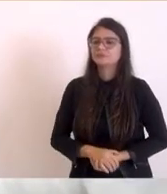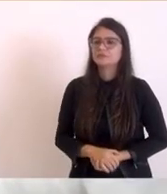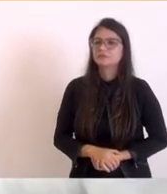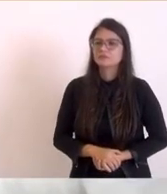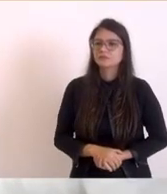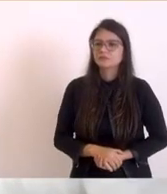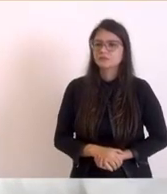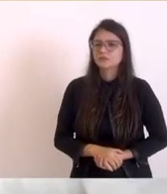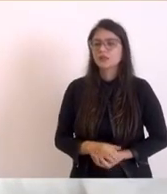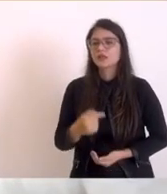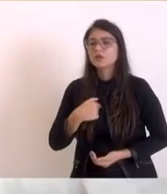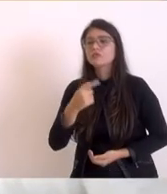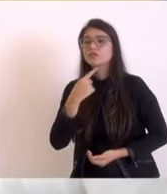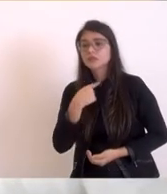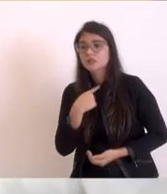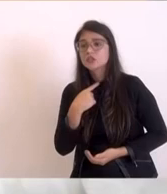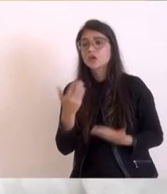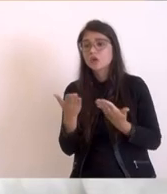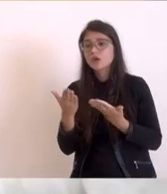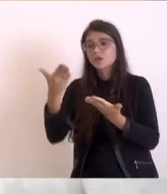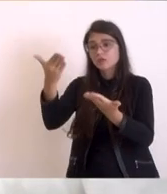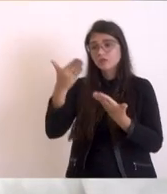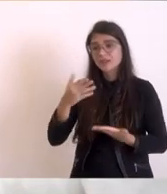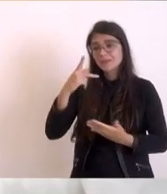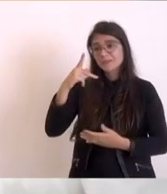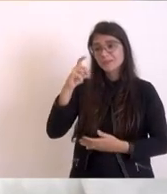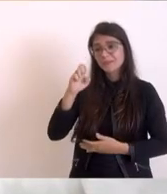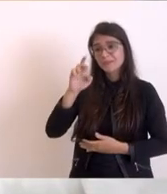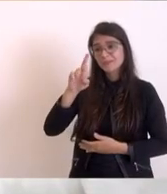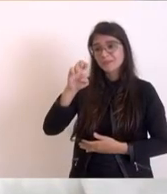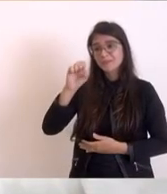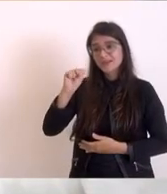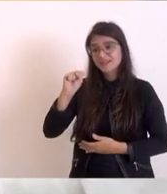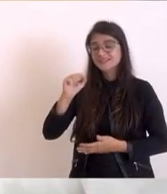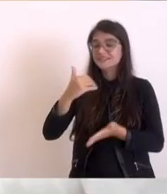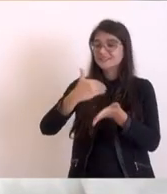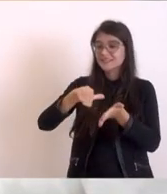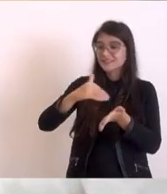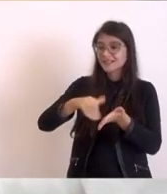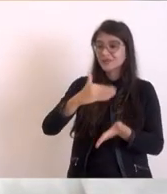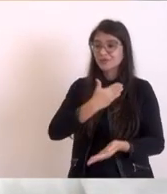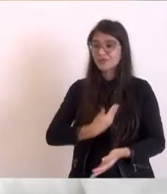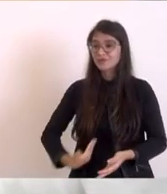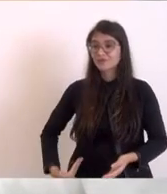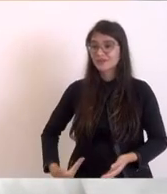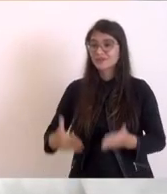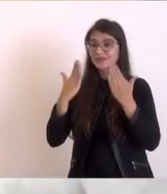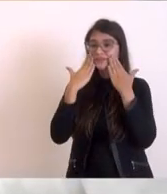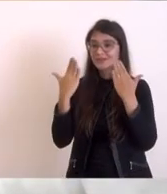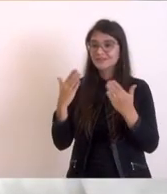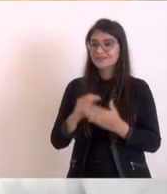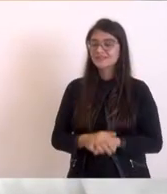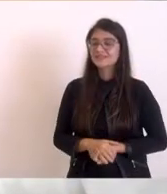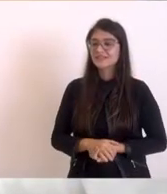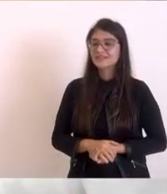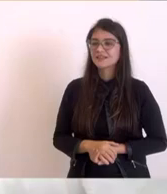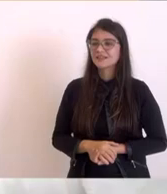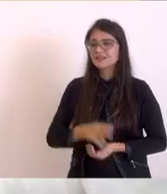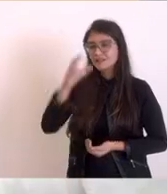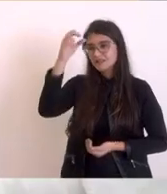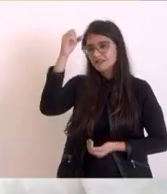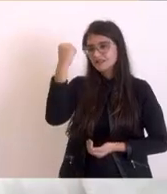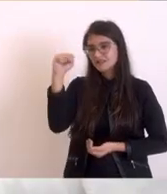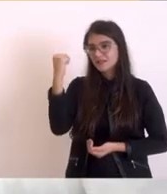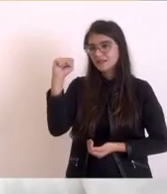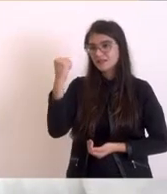Queria ouvir Périx, nosso secretário de governo, representando a prefeita Adriana